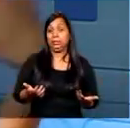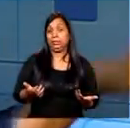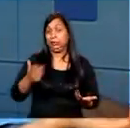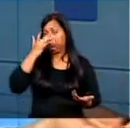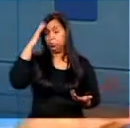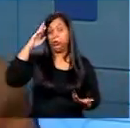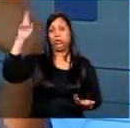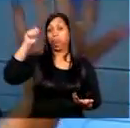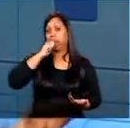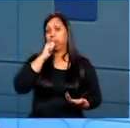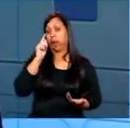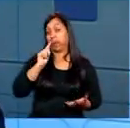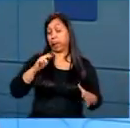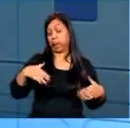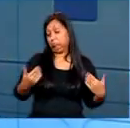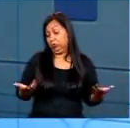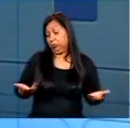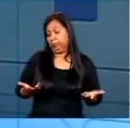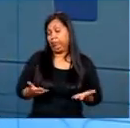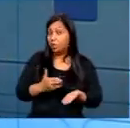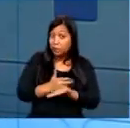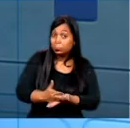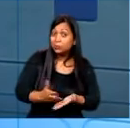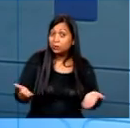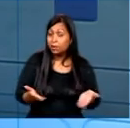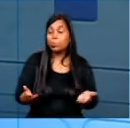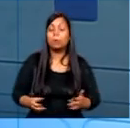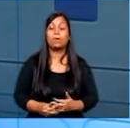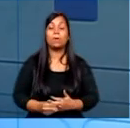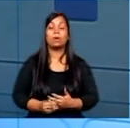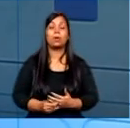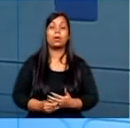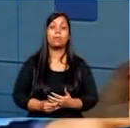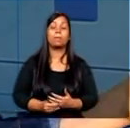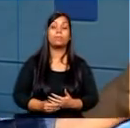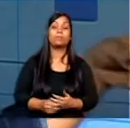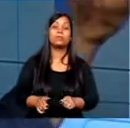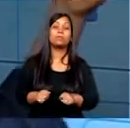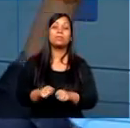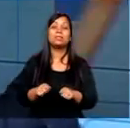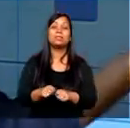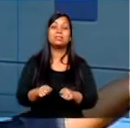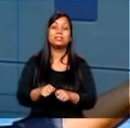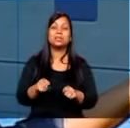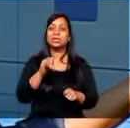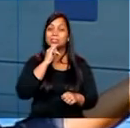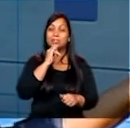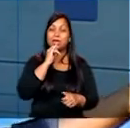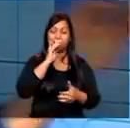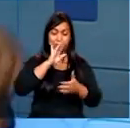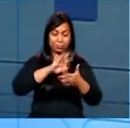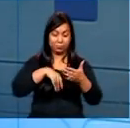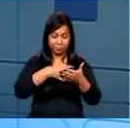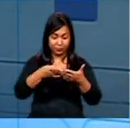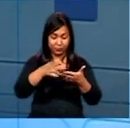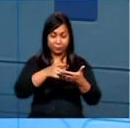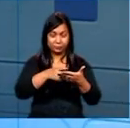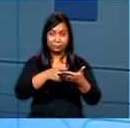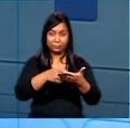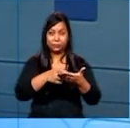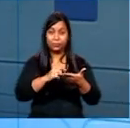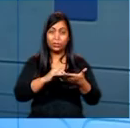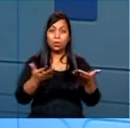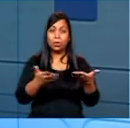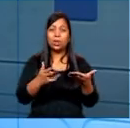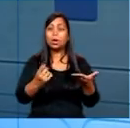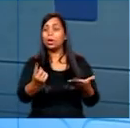ninguém nunca coordenou nada, então, está começando agora, a gente não fazia muito esse mapeamento. E esse ano a gente fez,